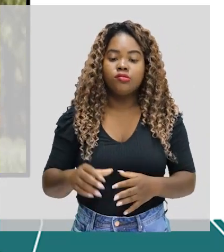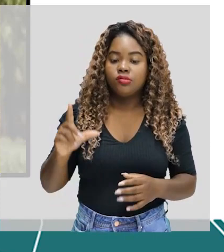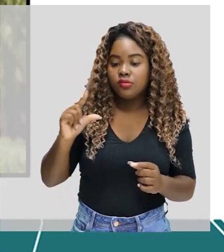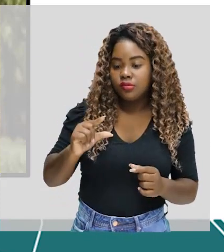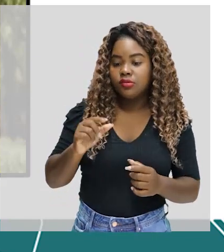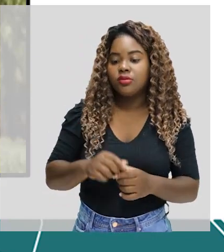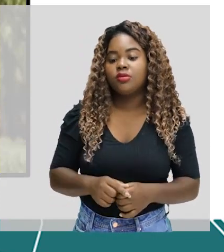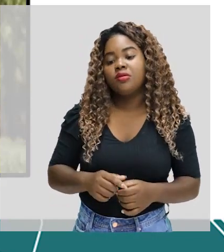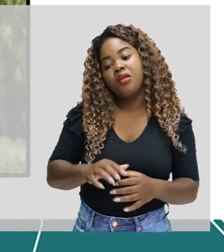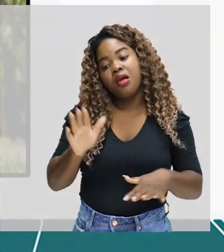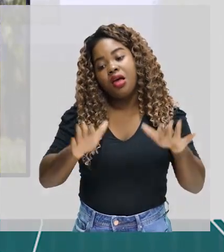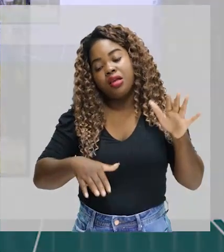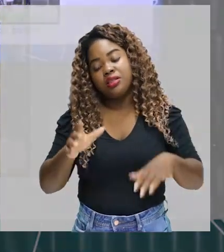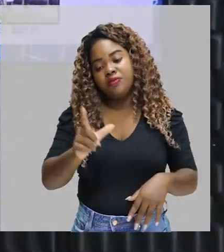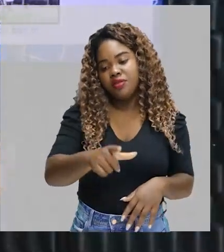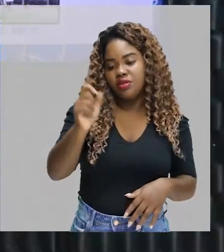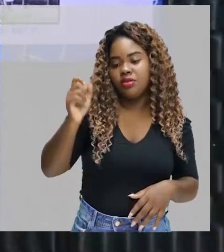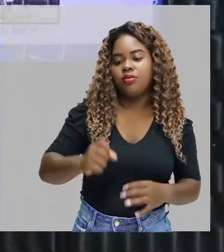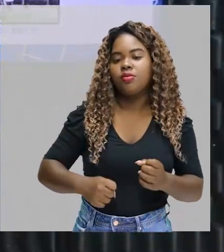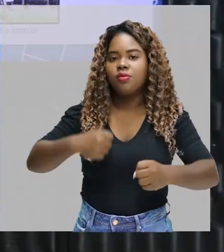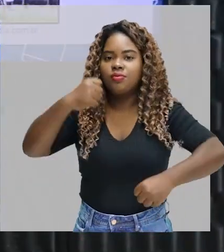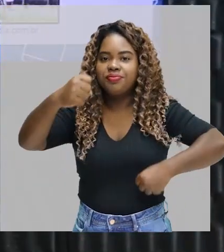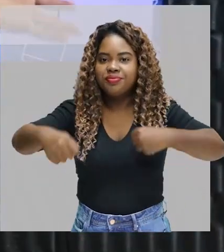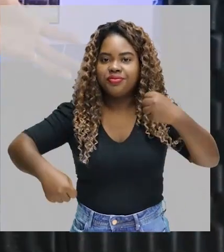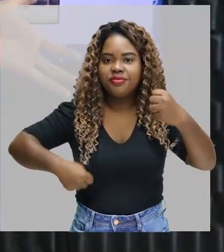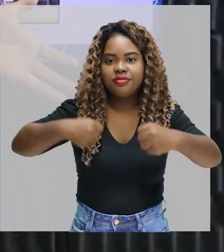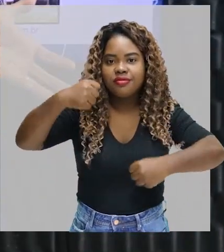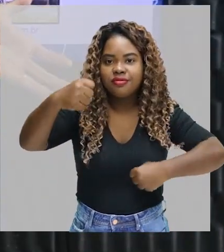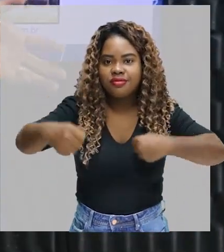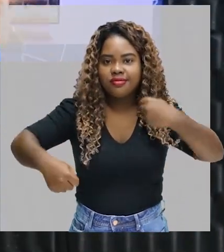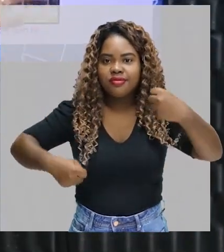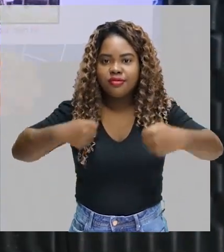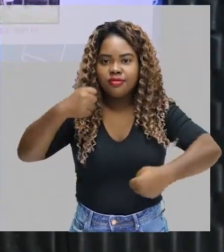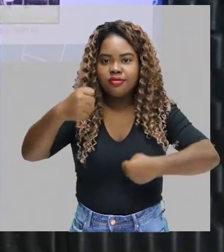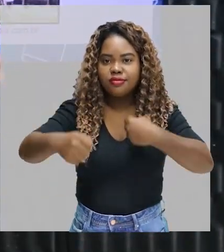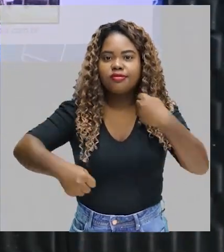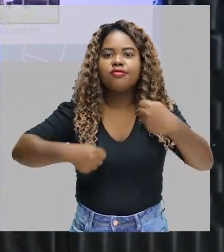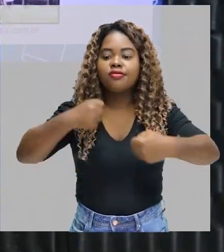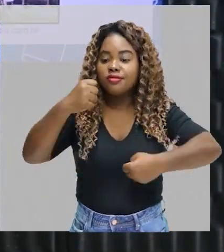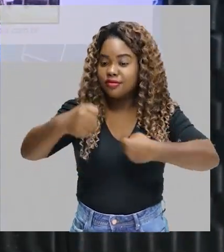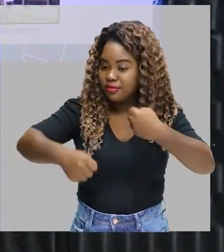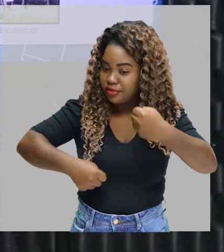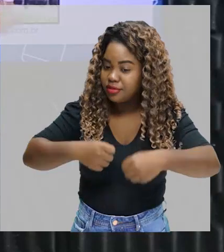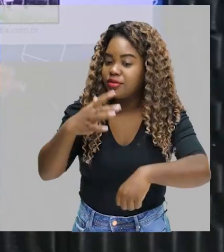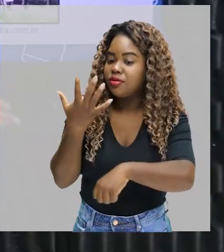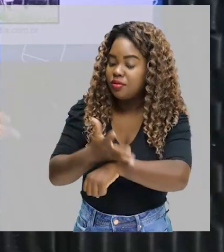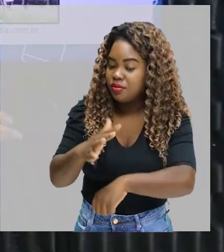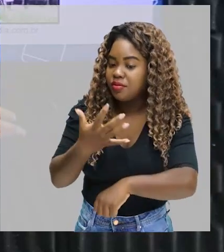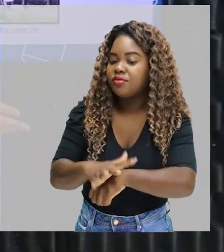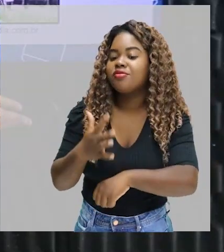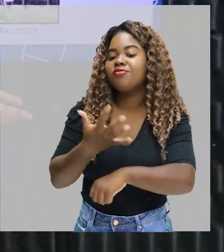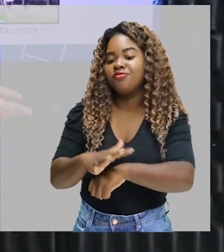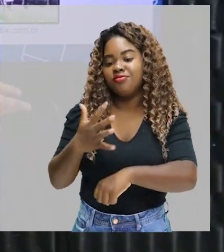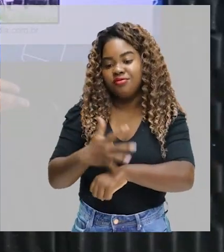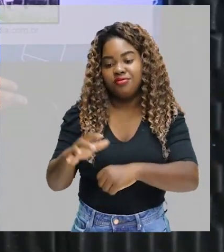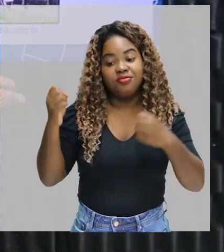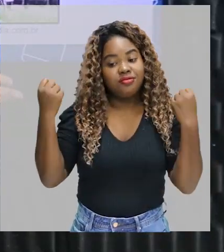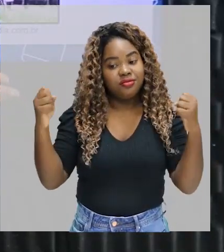Às vezes, optar por uma bicicleta, ir ao serviço de bicicleta. A bicicleta é uma atividade física.